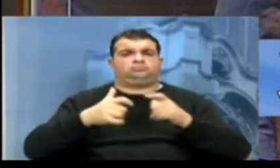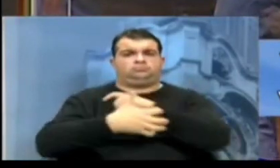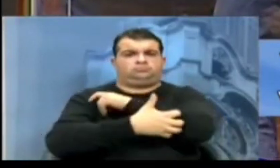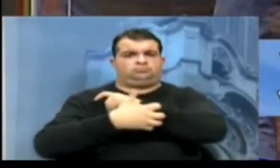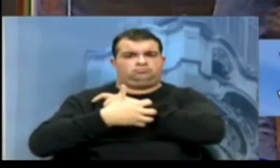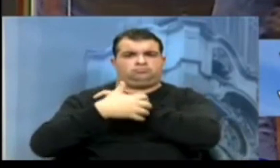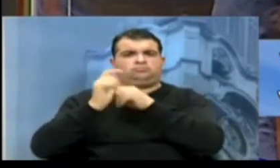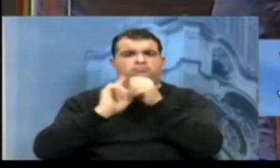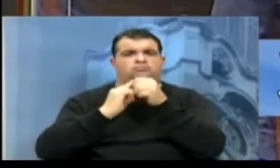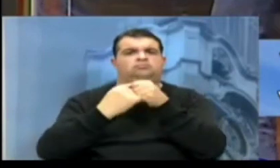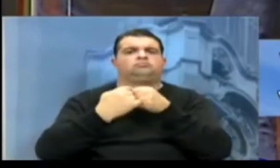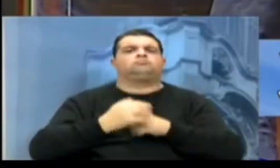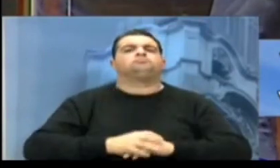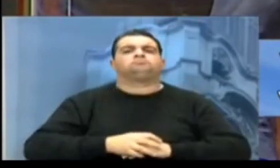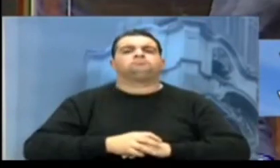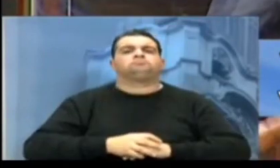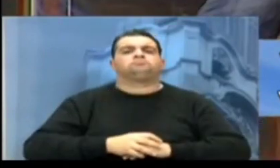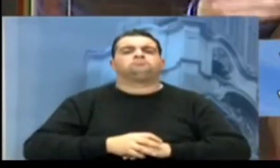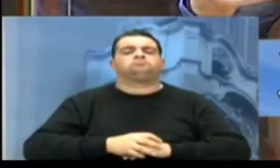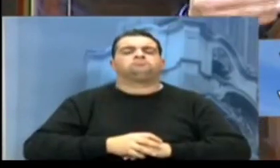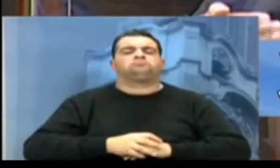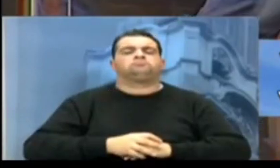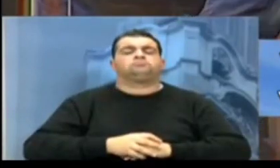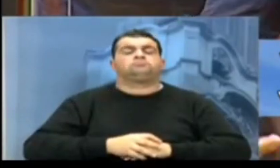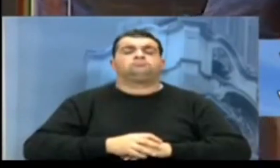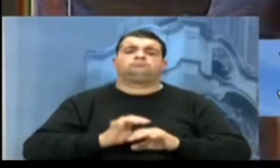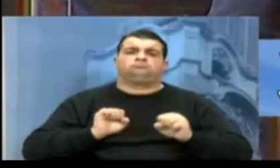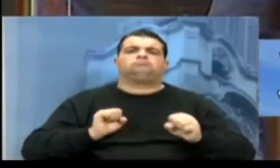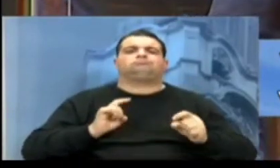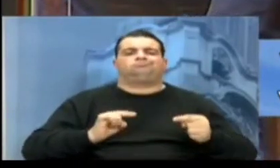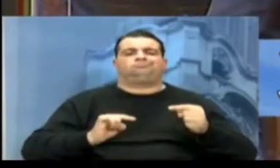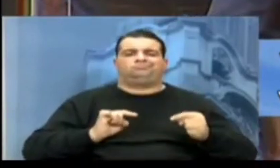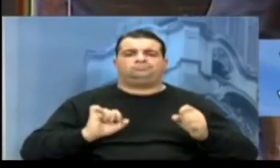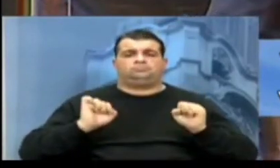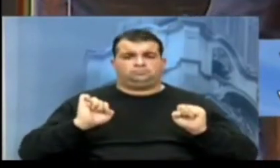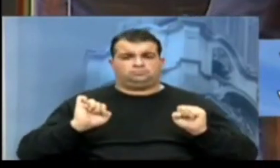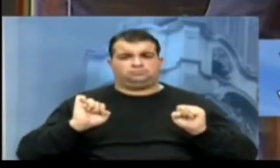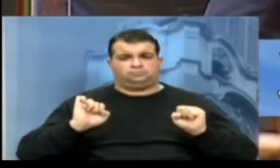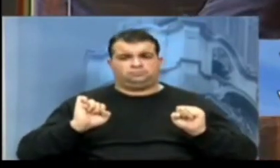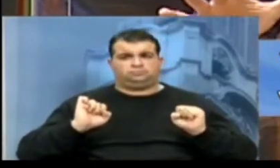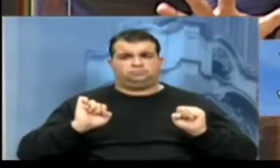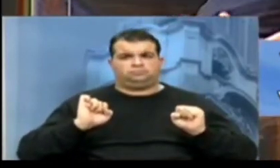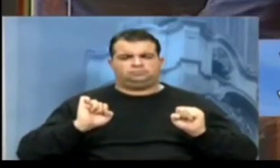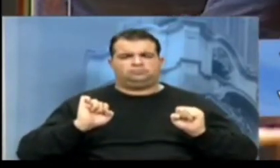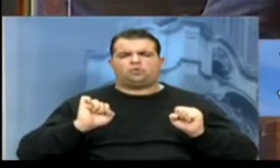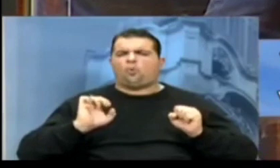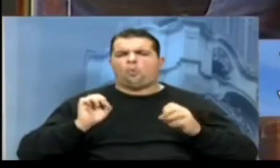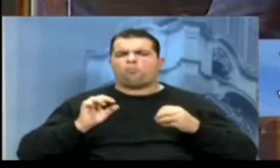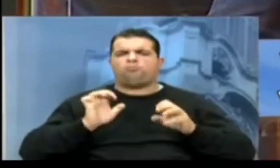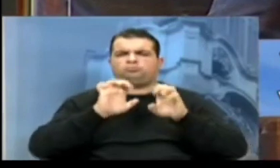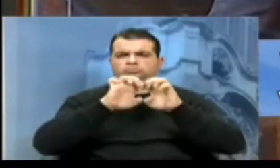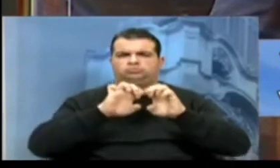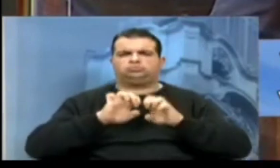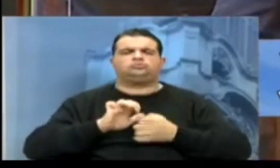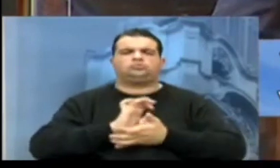nossas cidades. A gente poderia discutir sobre o racismo estrutural,